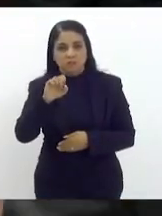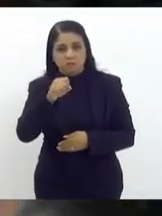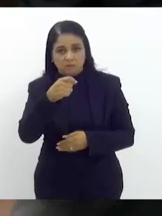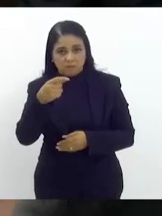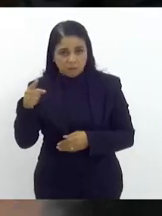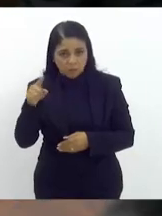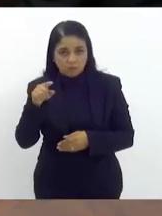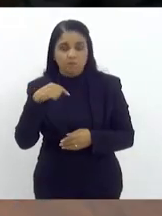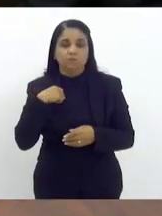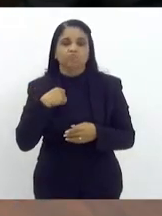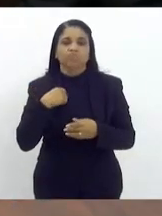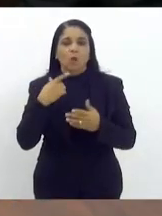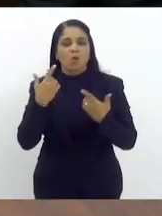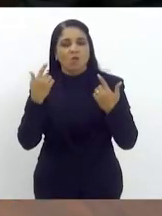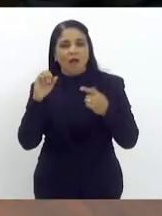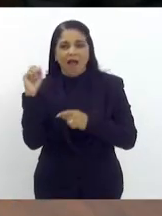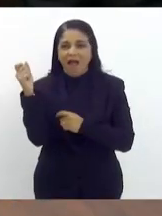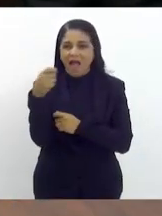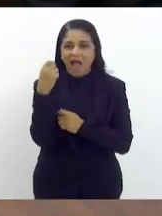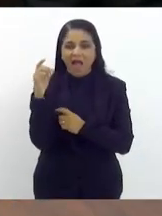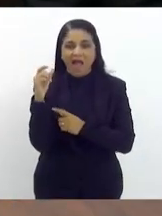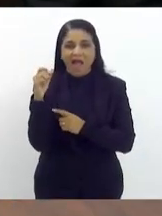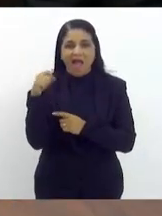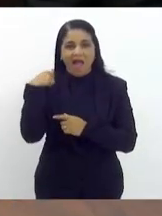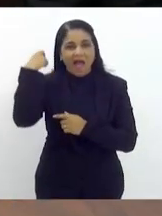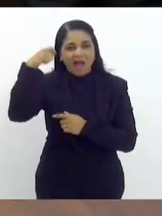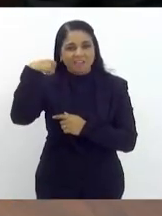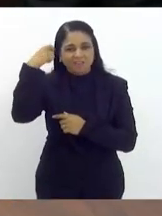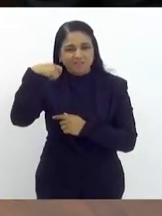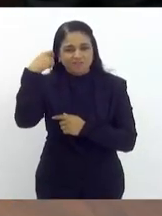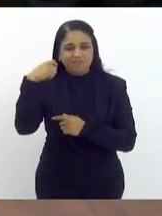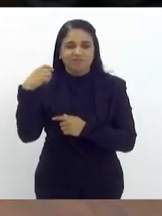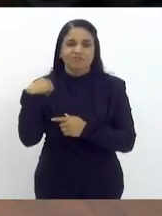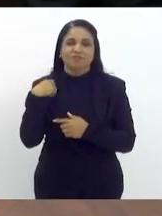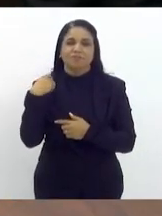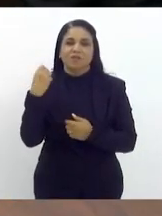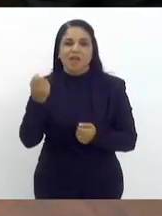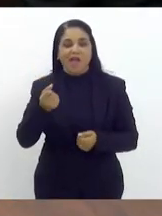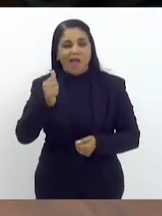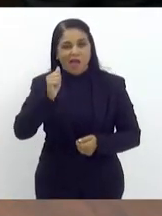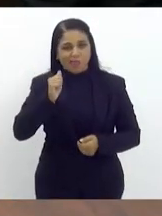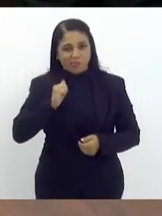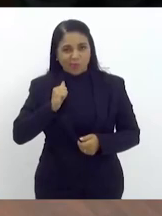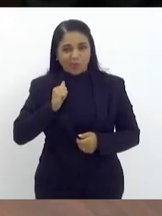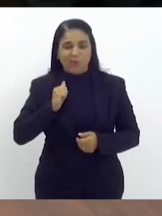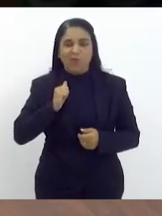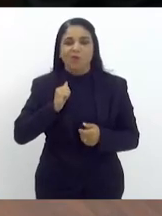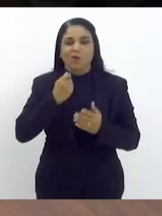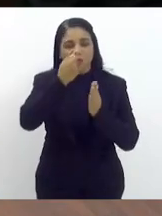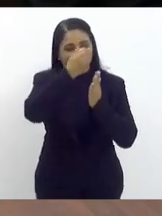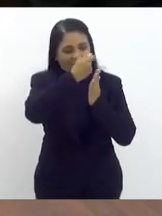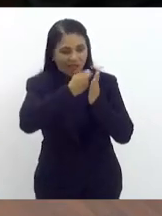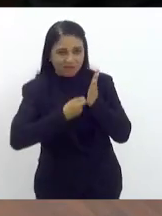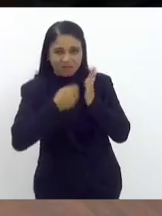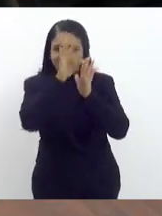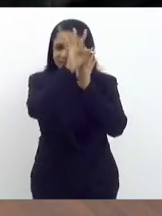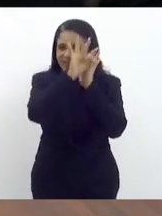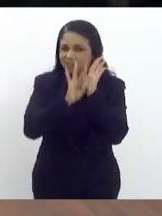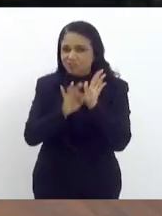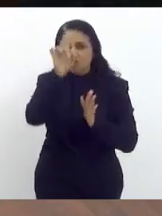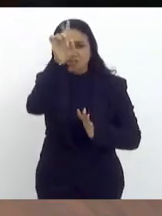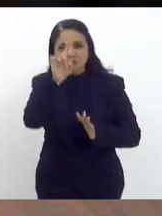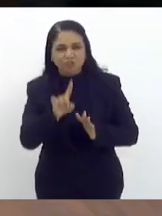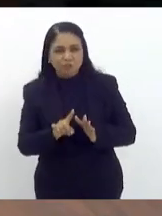humorista ator redator autor diretor